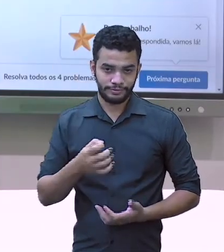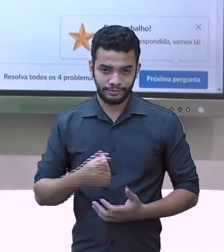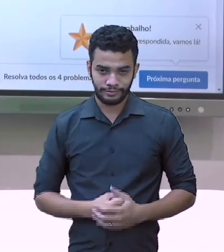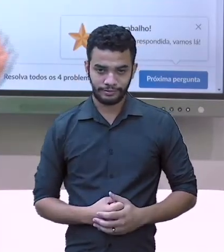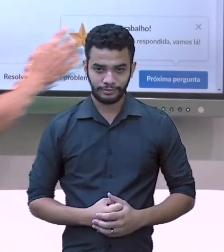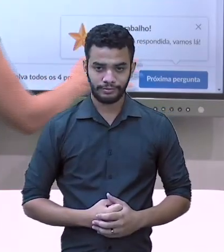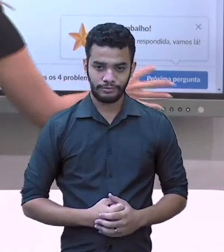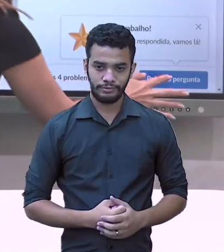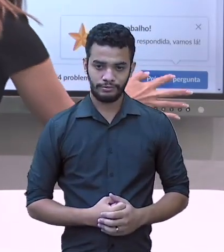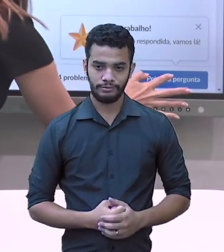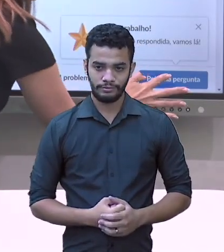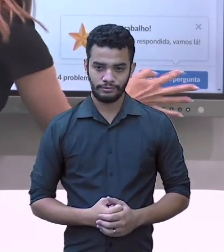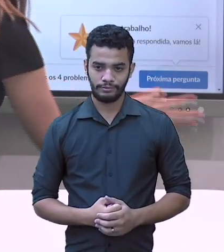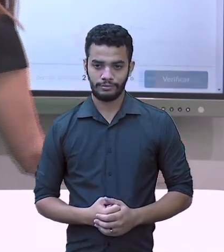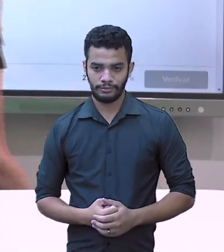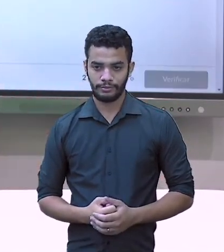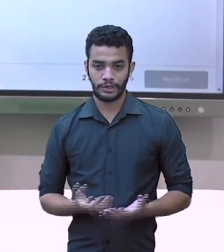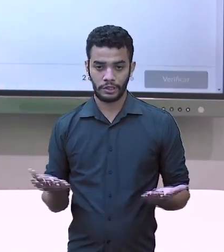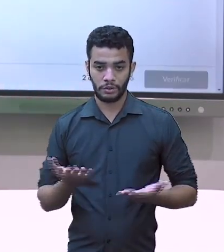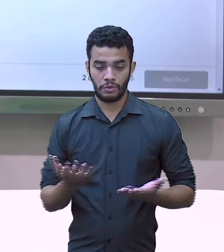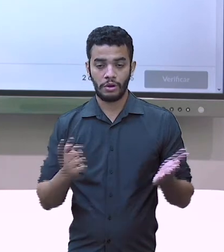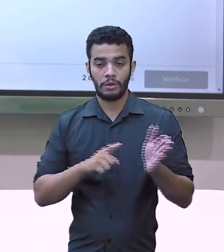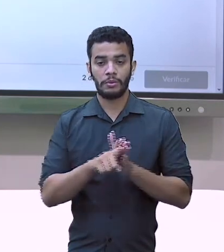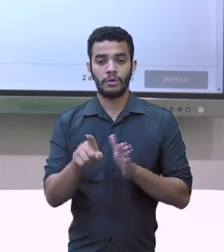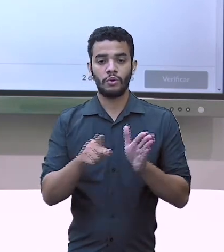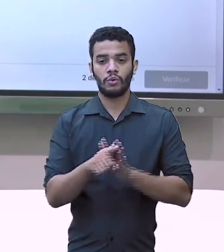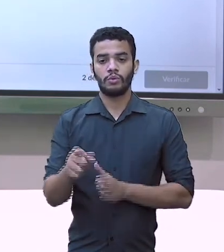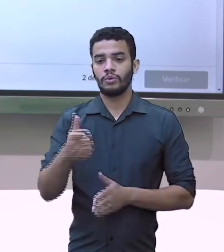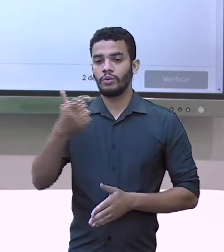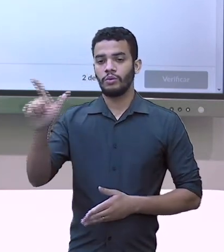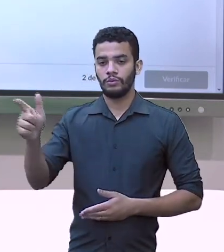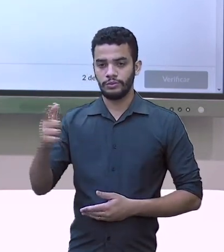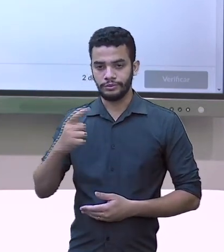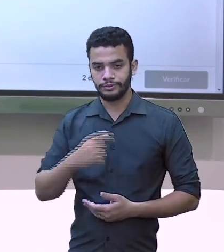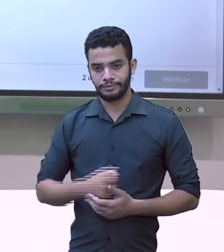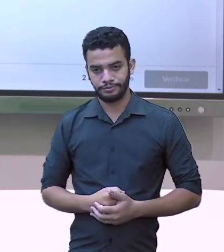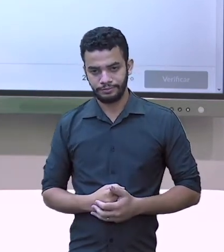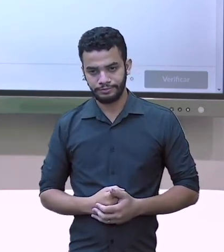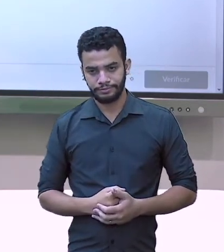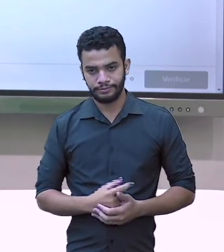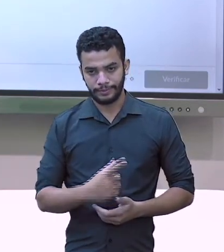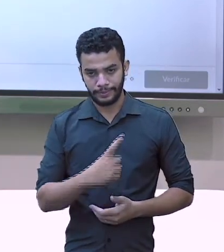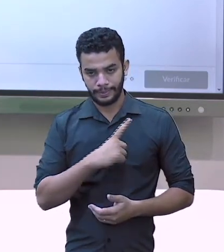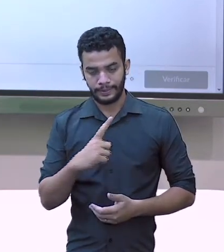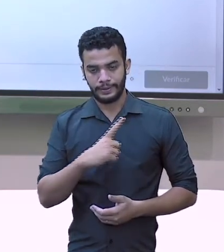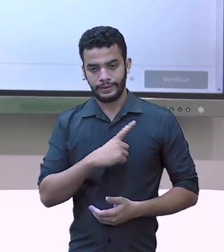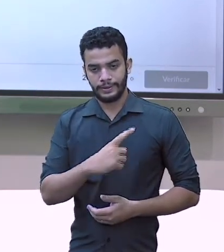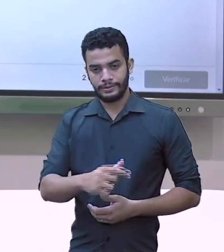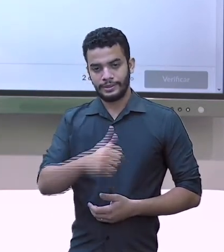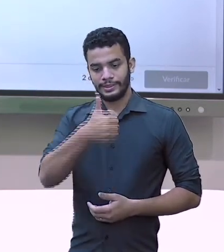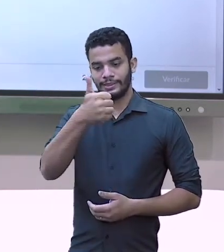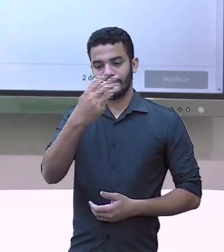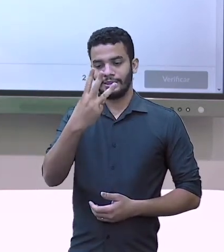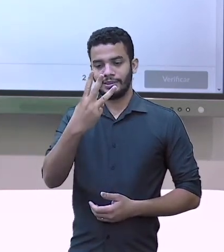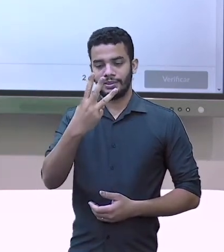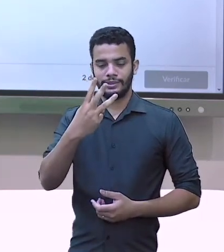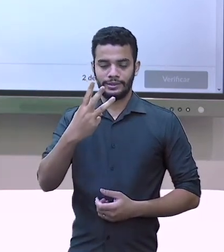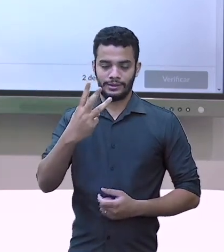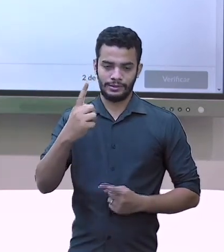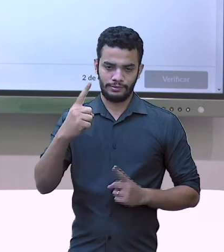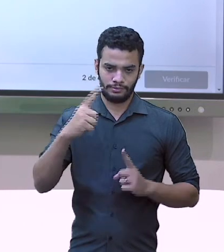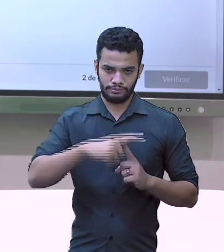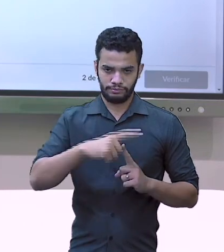vendo que legal esse game? Agora, eu vou para a próxima pergunta. Olha, eu tenho aqui 13 inteiros, né?